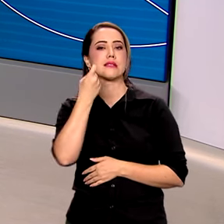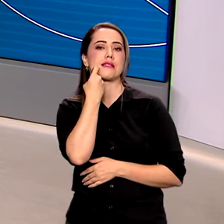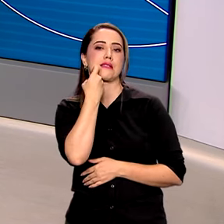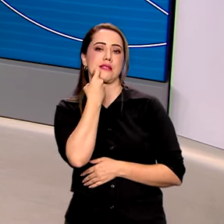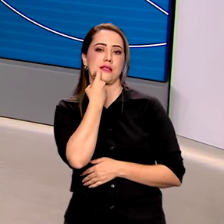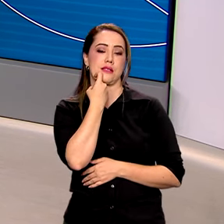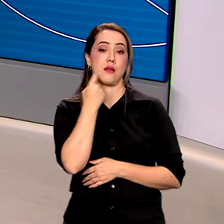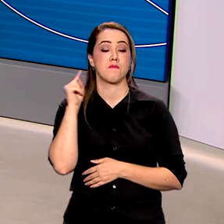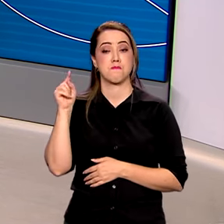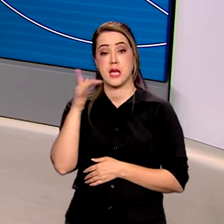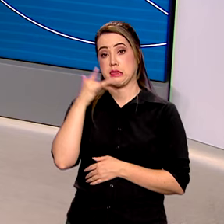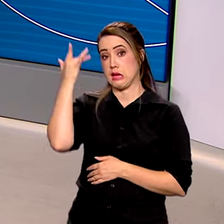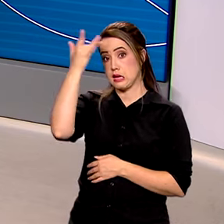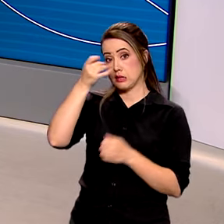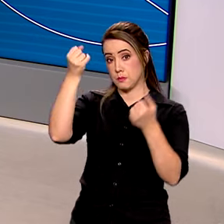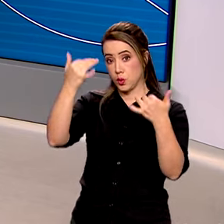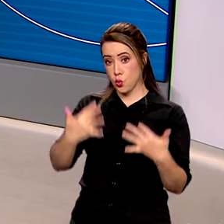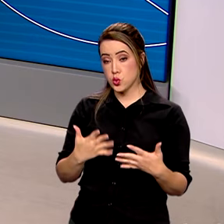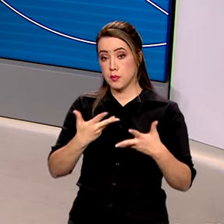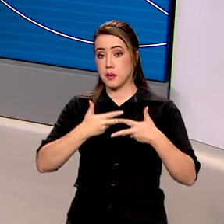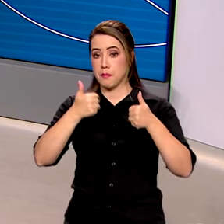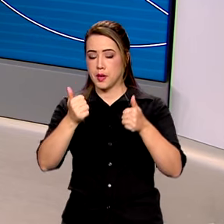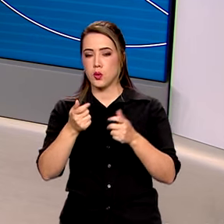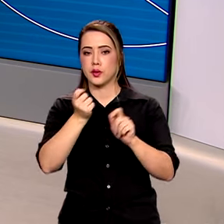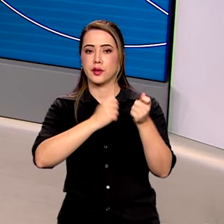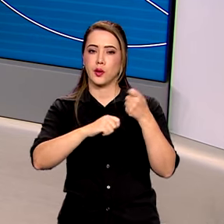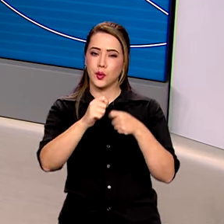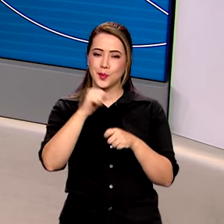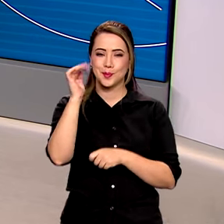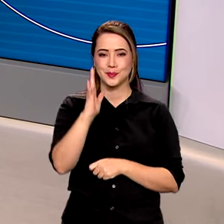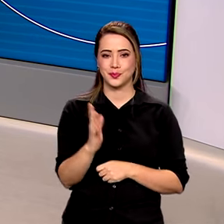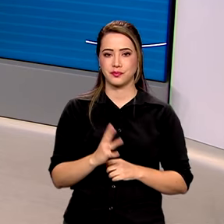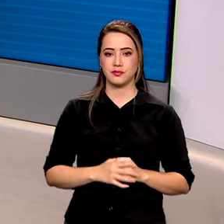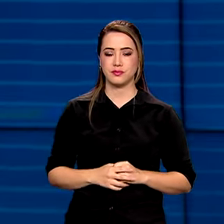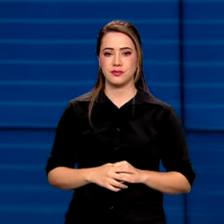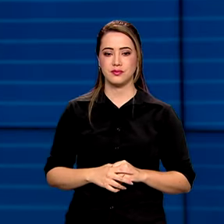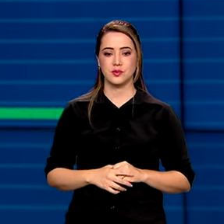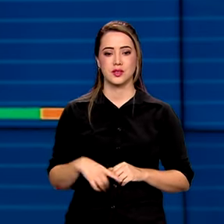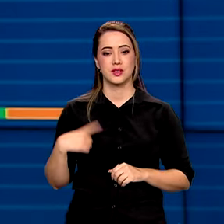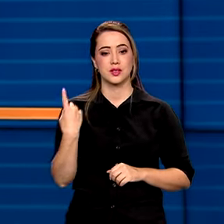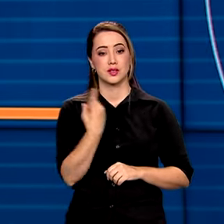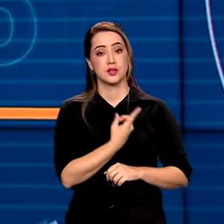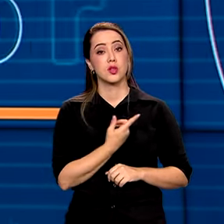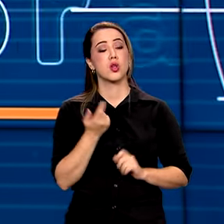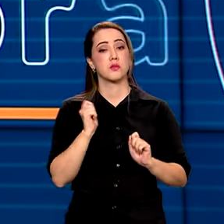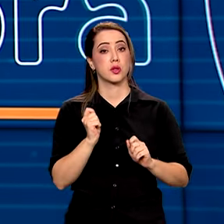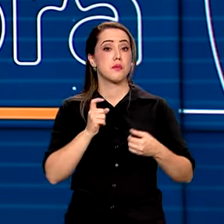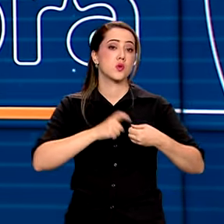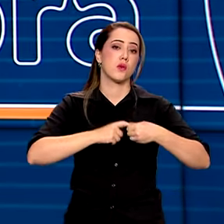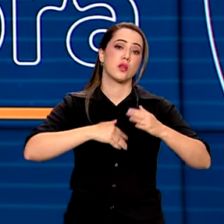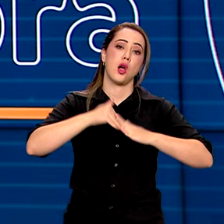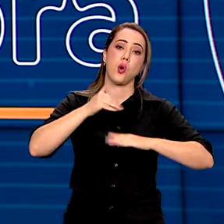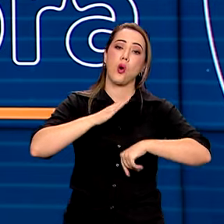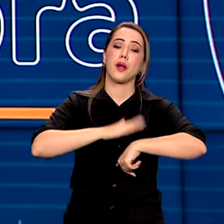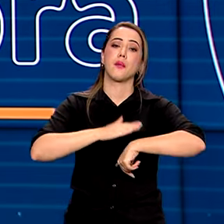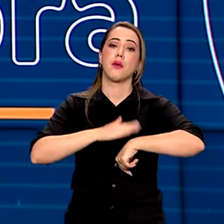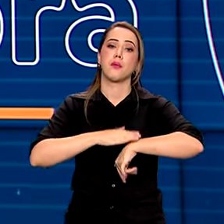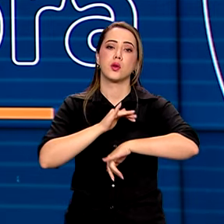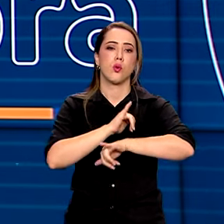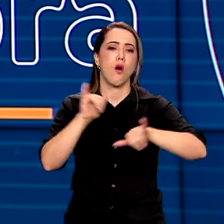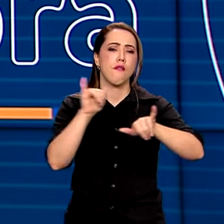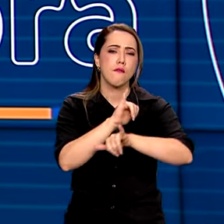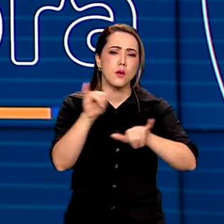-feira. Haddad falou sobre a melhoria do cenário econômico brasileiro. Nós voltamos a qualquer momento com mais